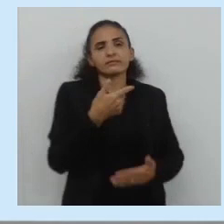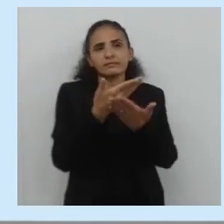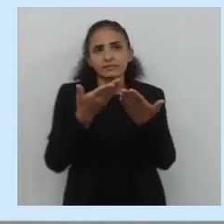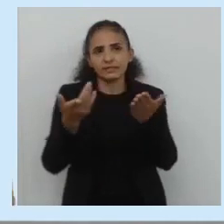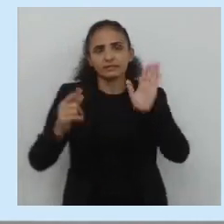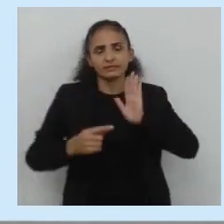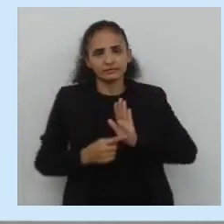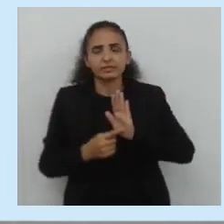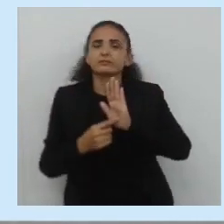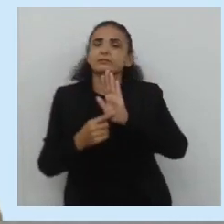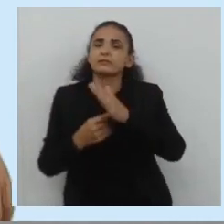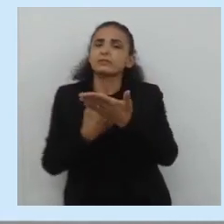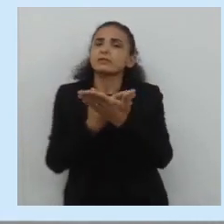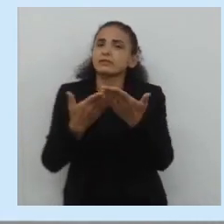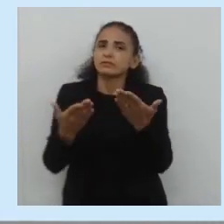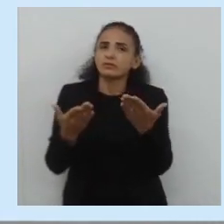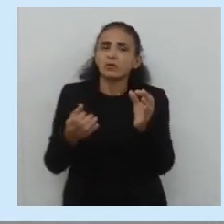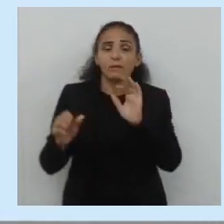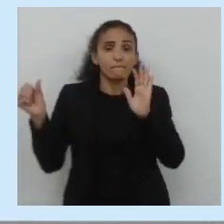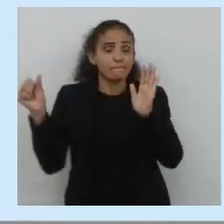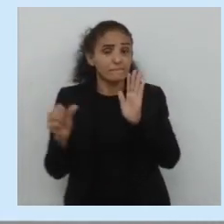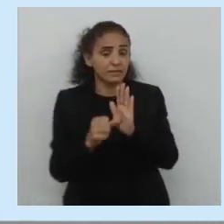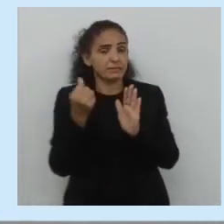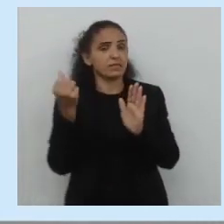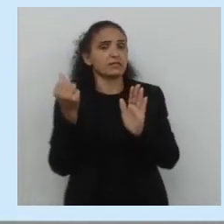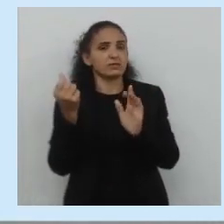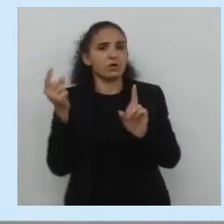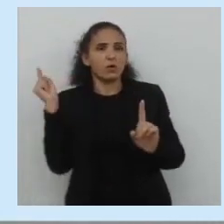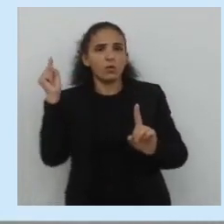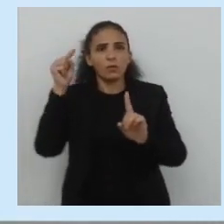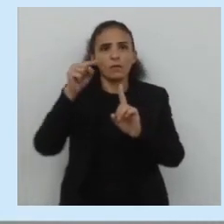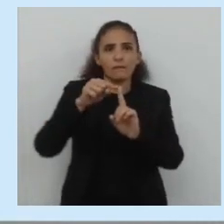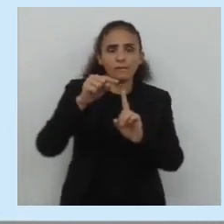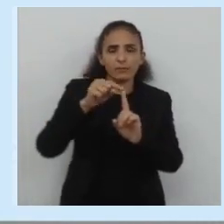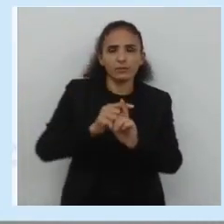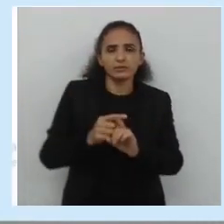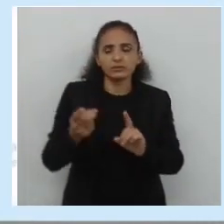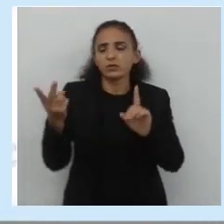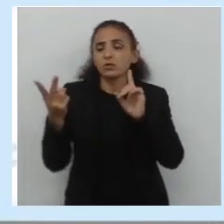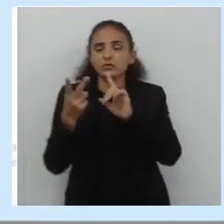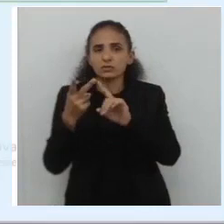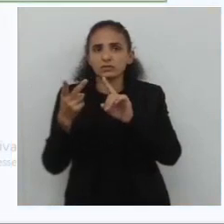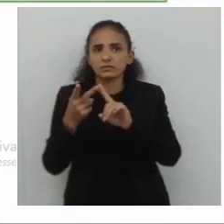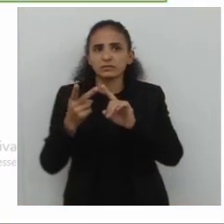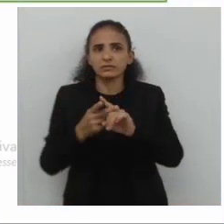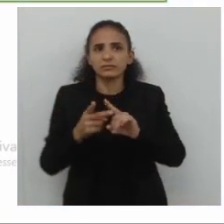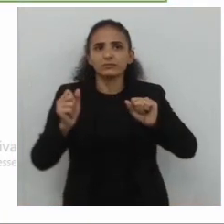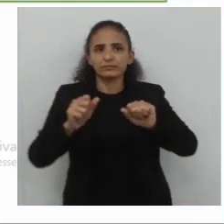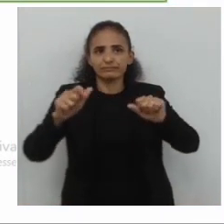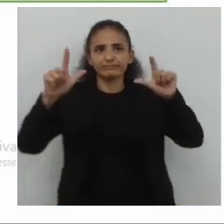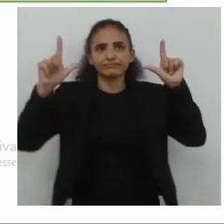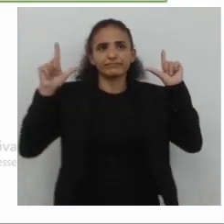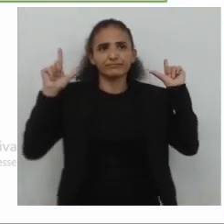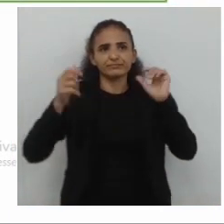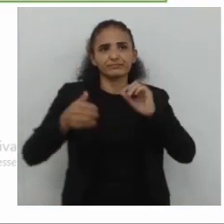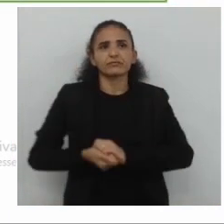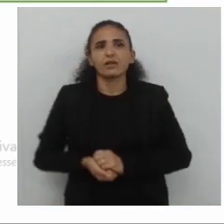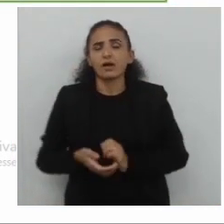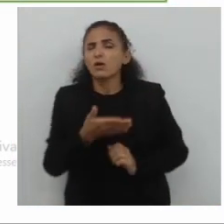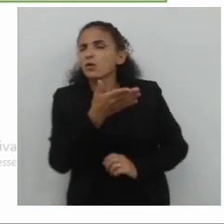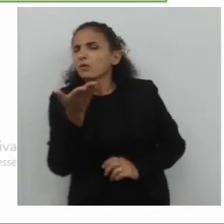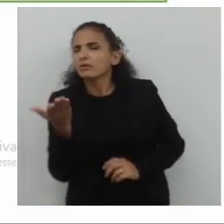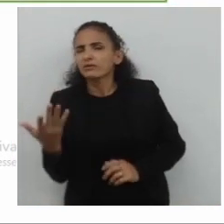que você quer apresentar. Então, primeiro ponto, intencionalidade. Segundo, qual será? Vejamos aqui. segundo,